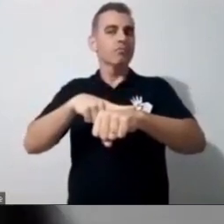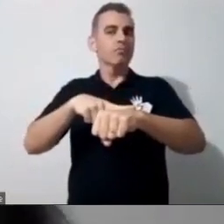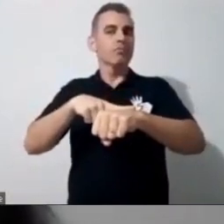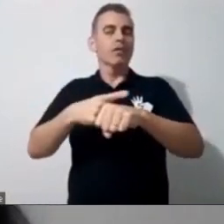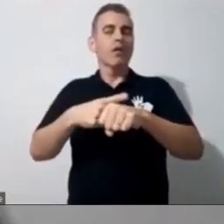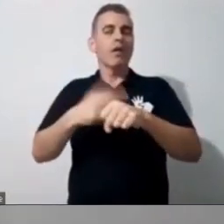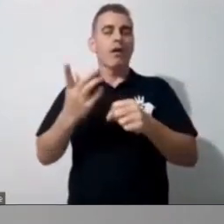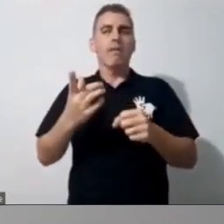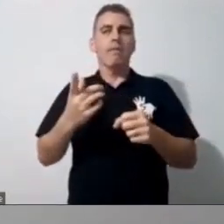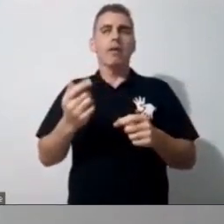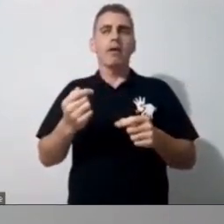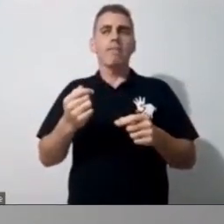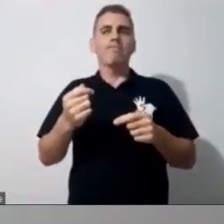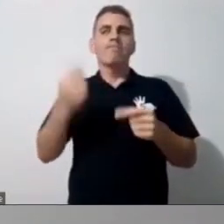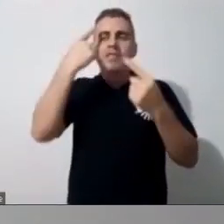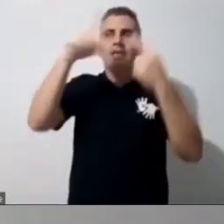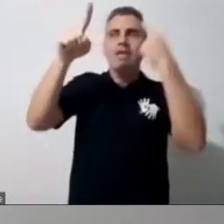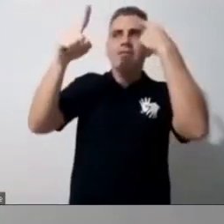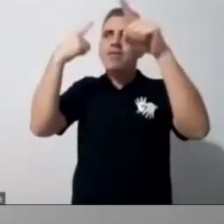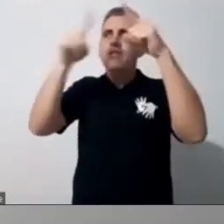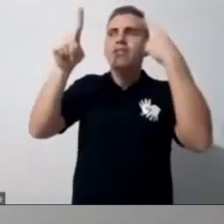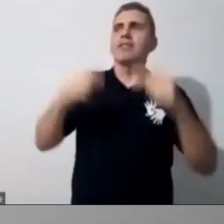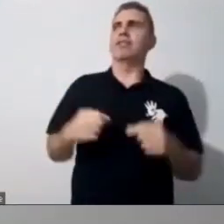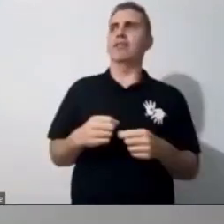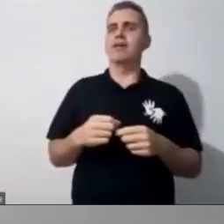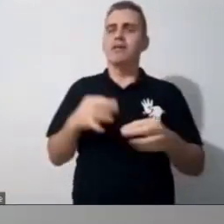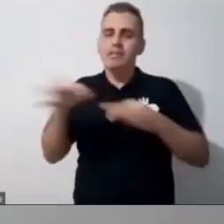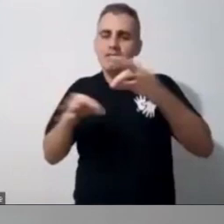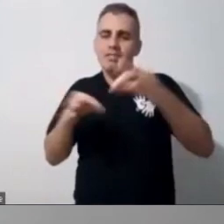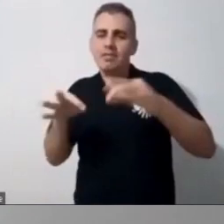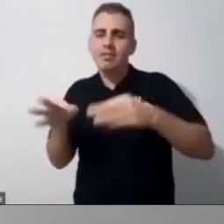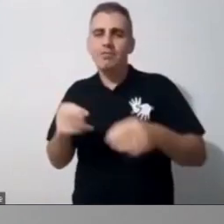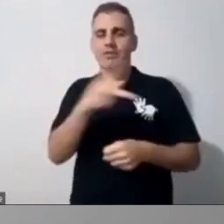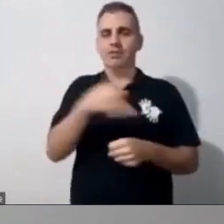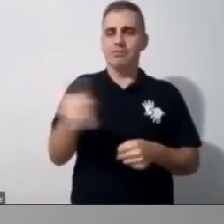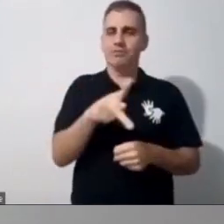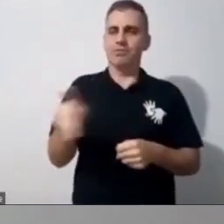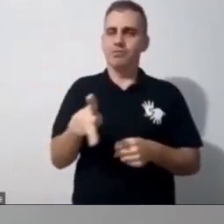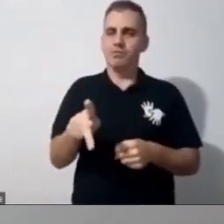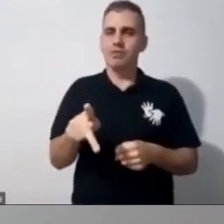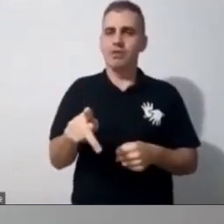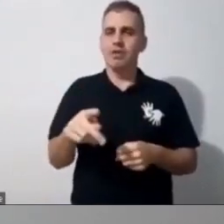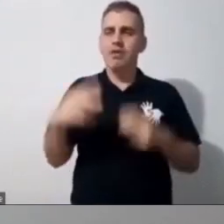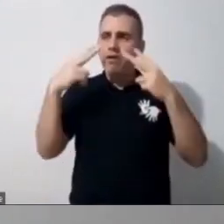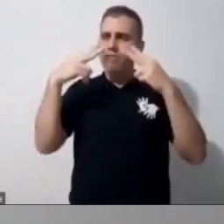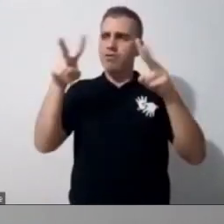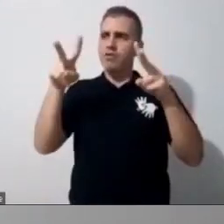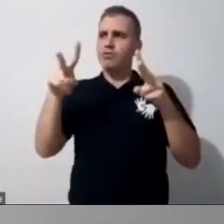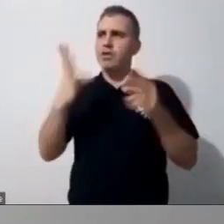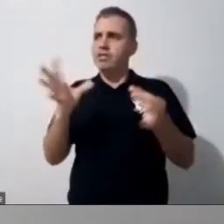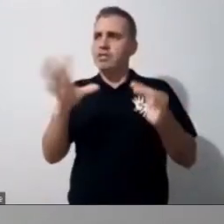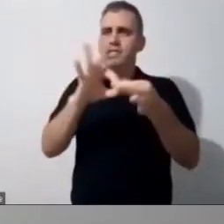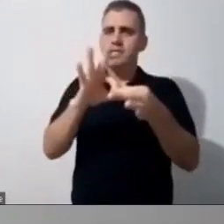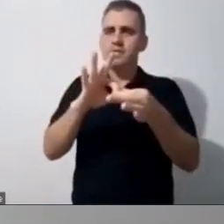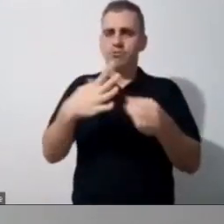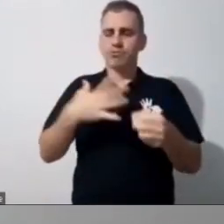ressignificar esse planejamento do professor, eu vejo muito isso, assim, essa ligação com o meu professor, que lá na